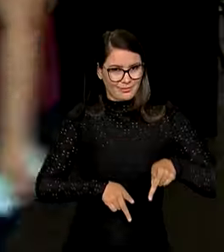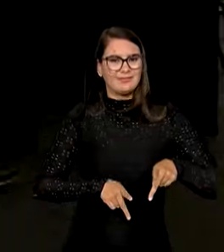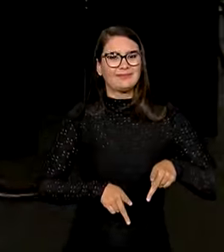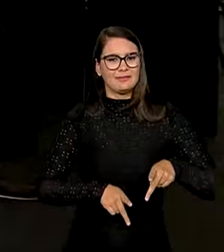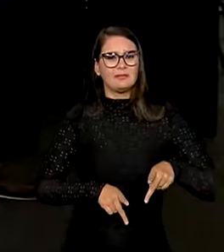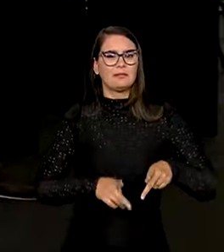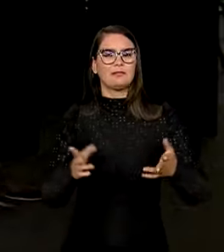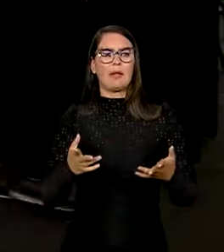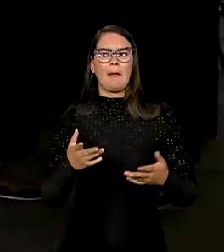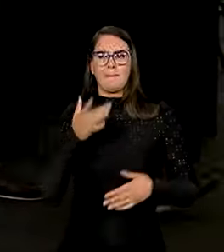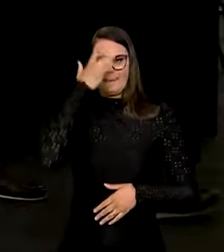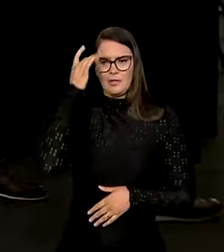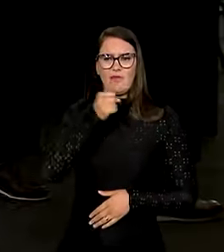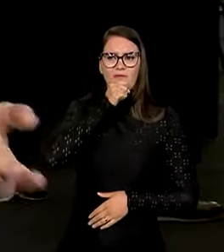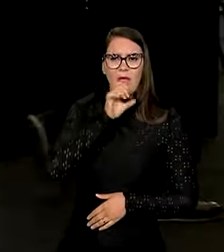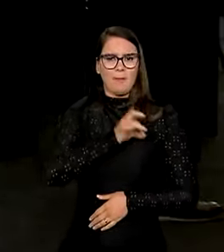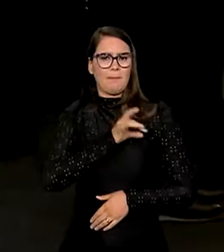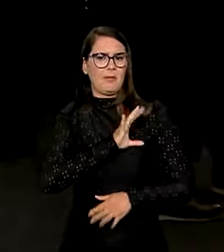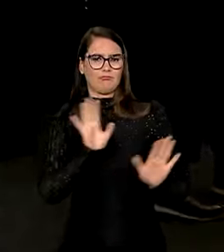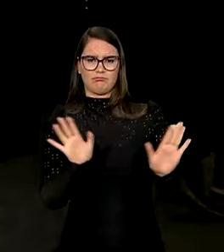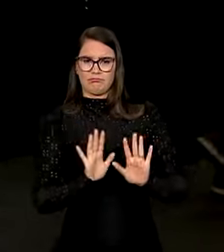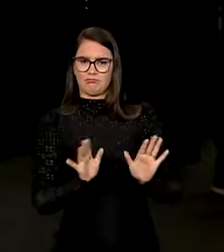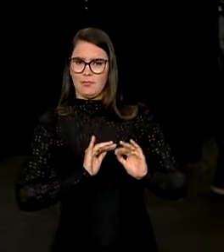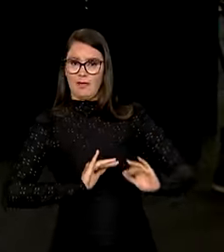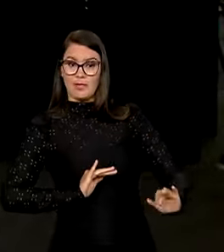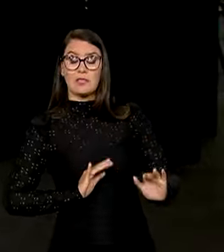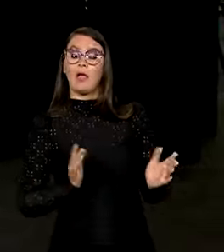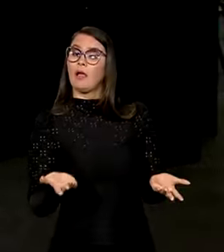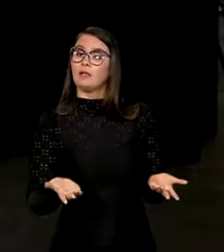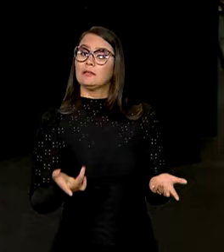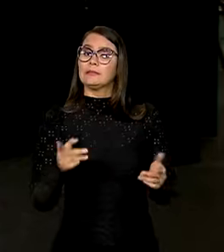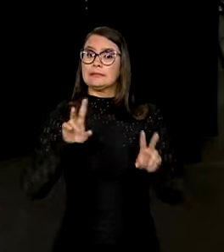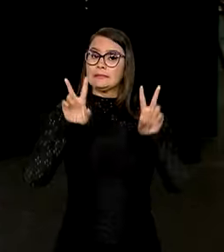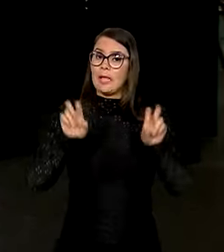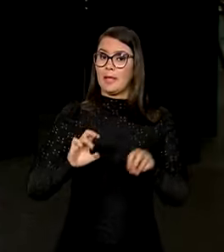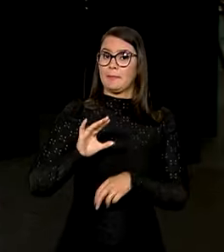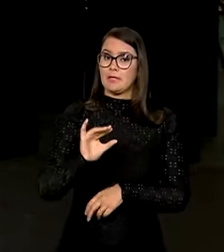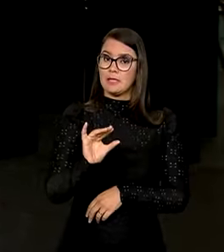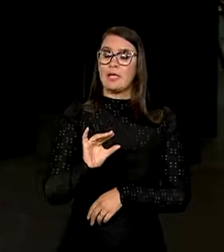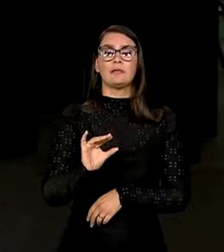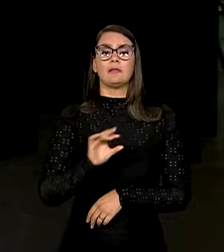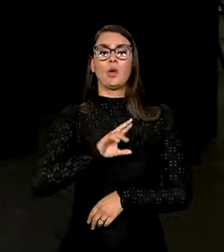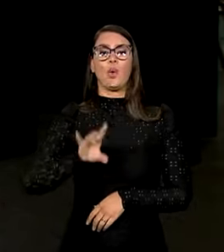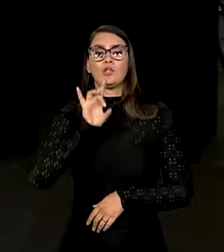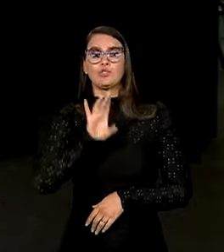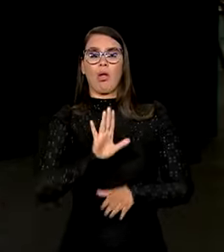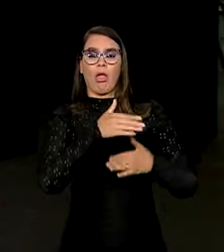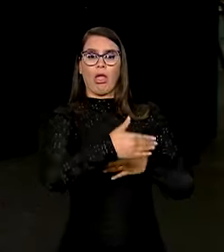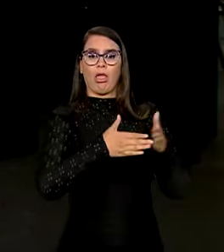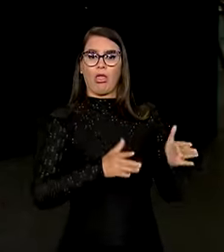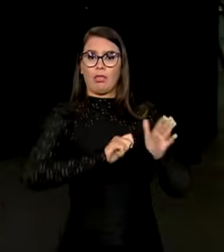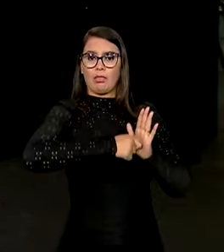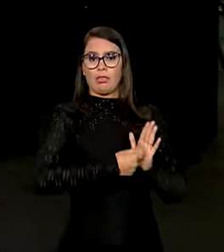afastar o receio dos mais velhos em lidar com inovações e para que temas científicos não fiquem restritos